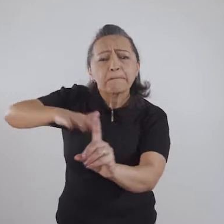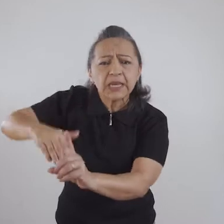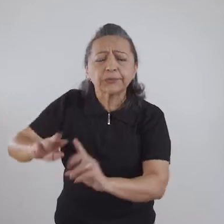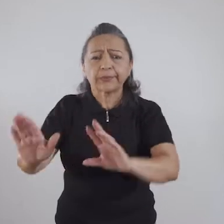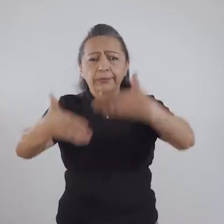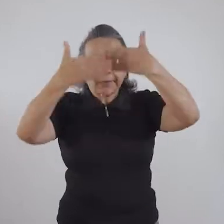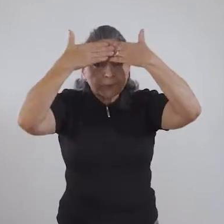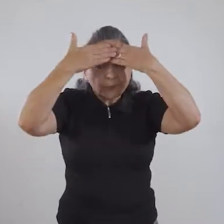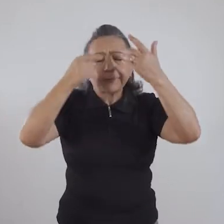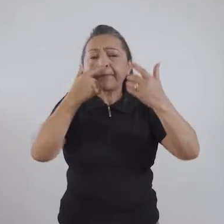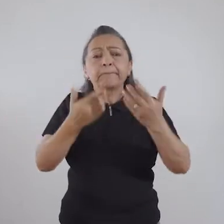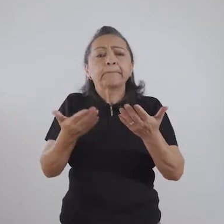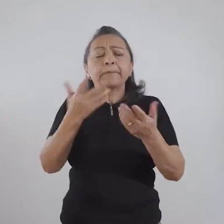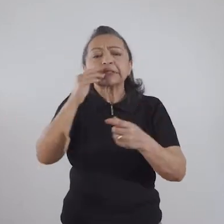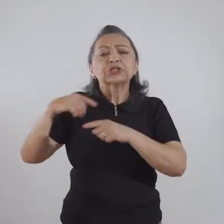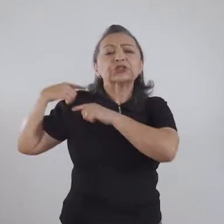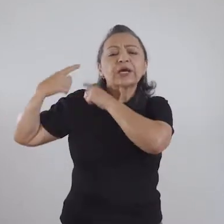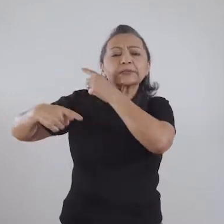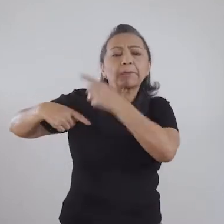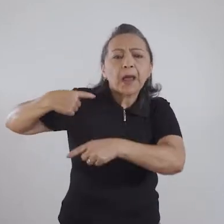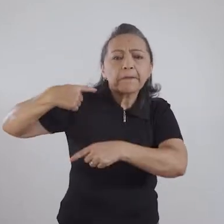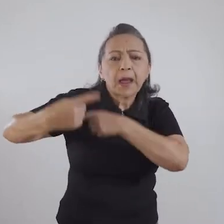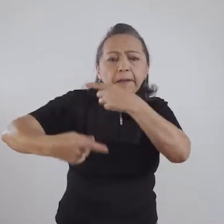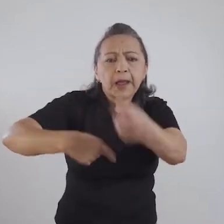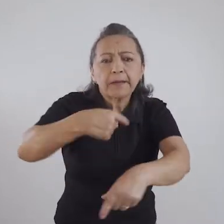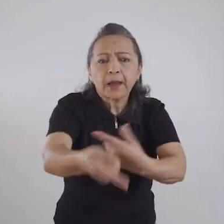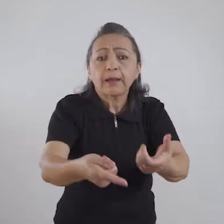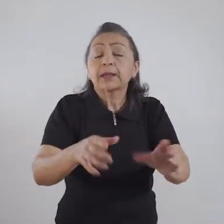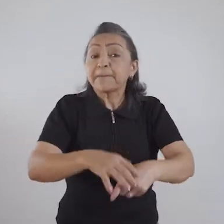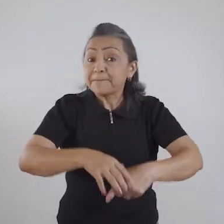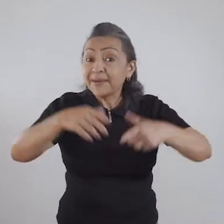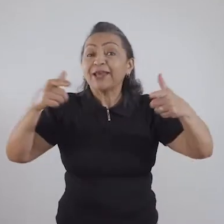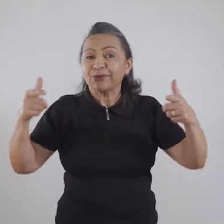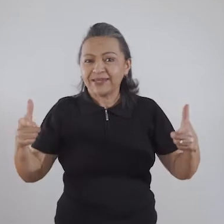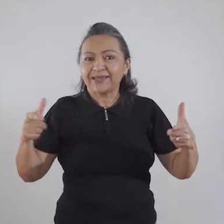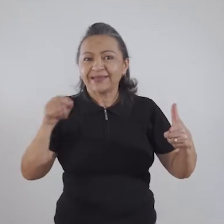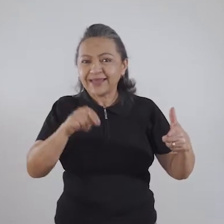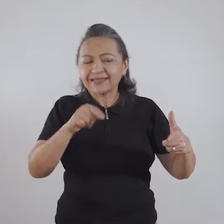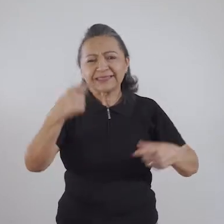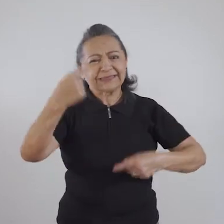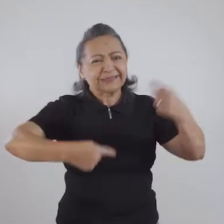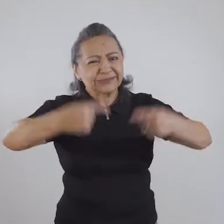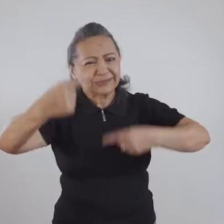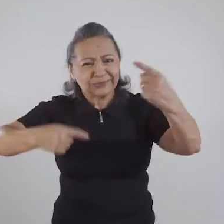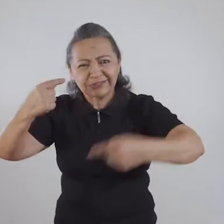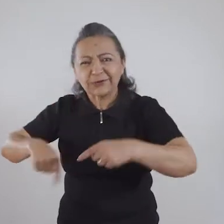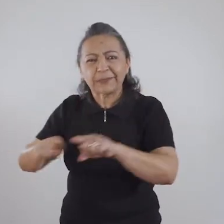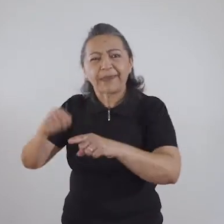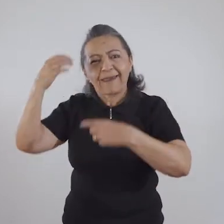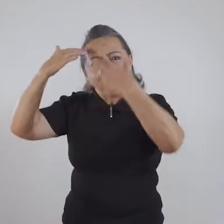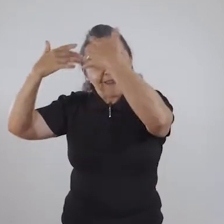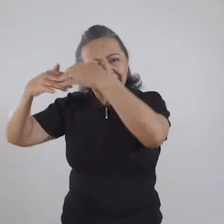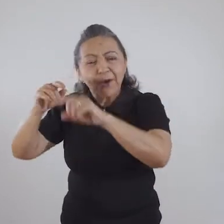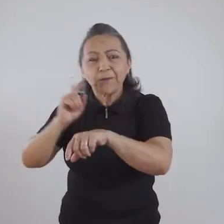passados de geração para geração. E na grande maioria dessa discussão, dessa reflexão, desse momento